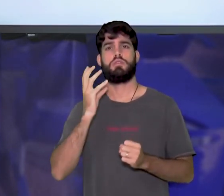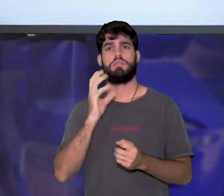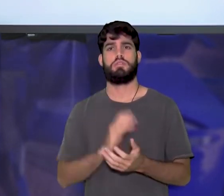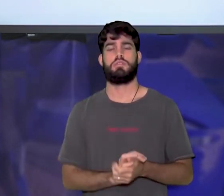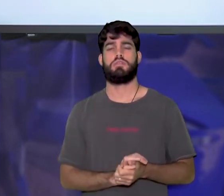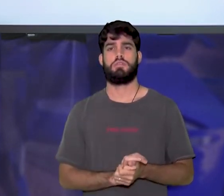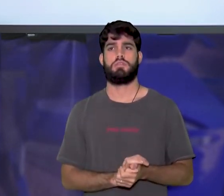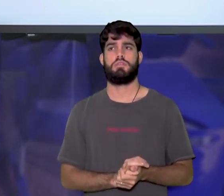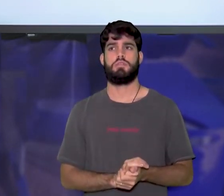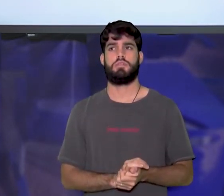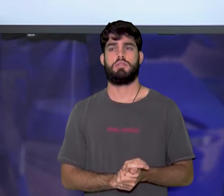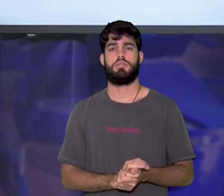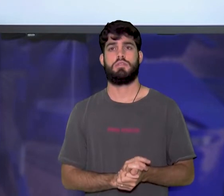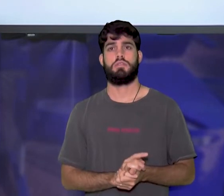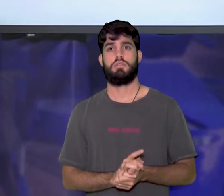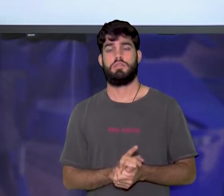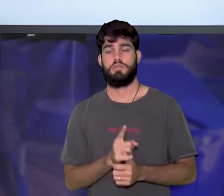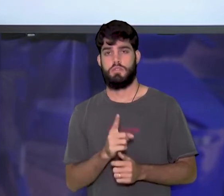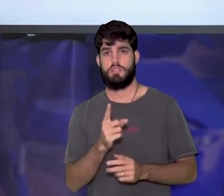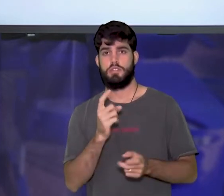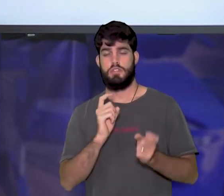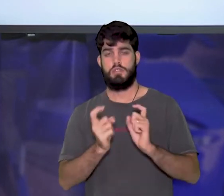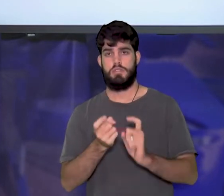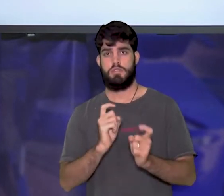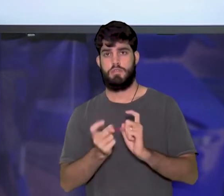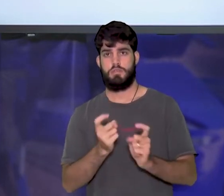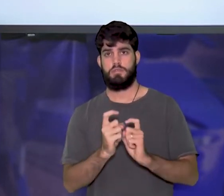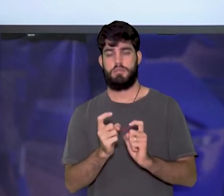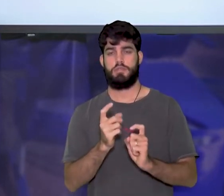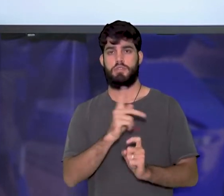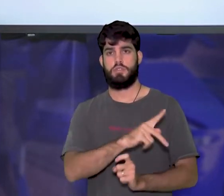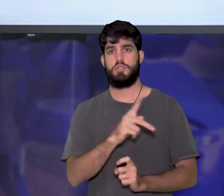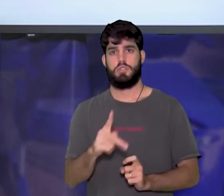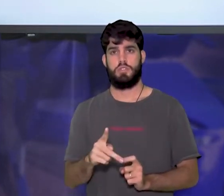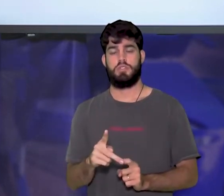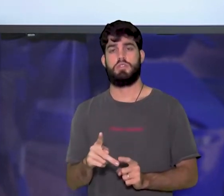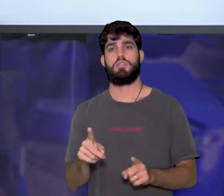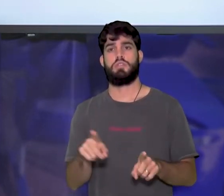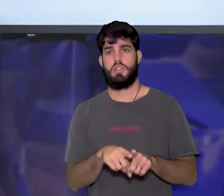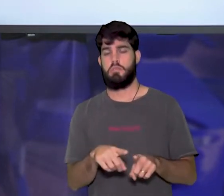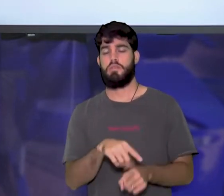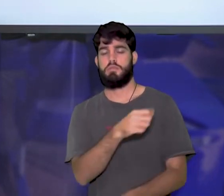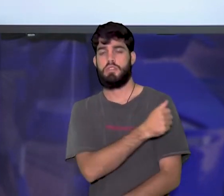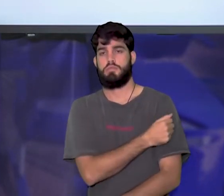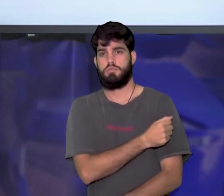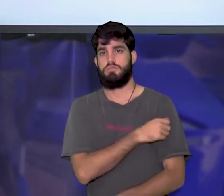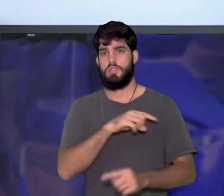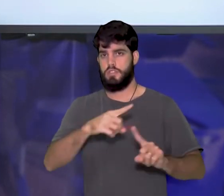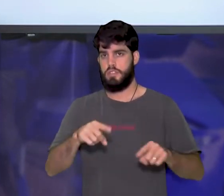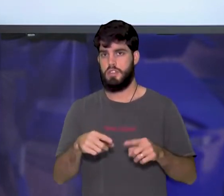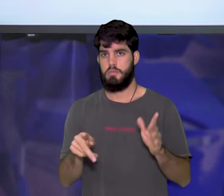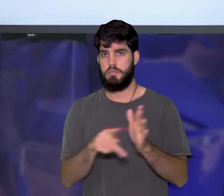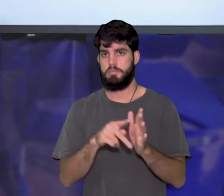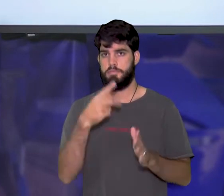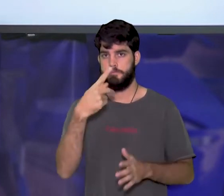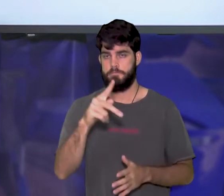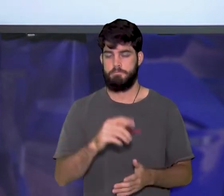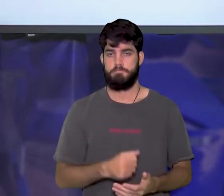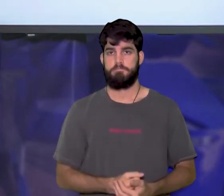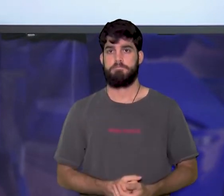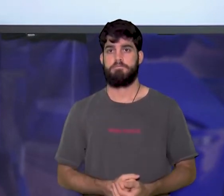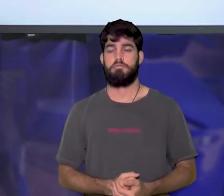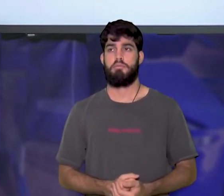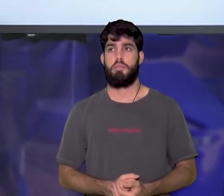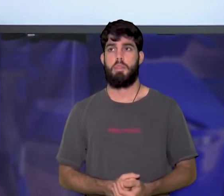essas questões vocês iriam discutir com o professor e com os colegas de vocês. A